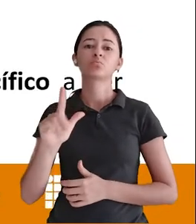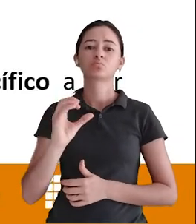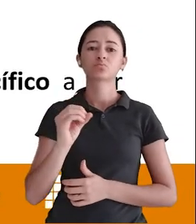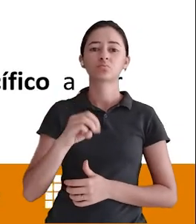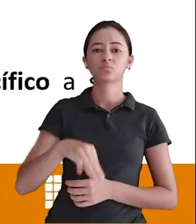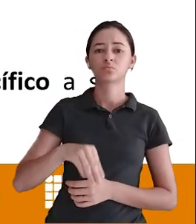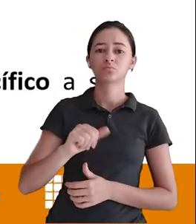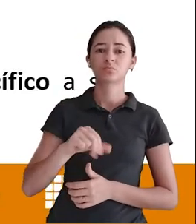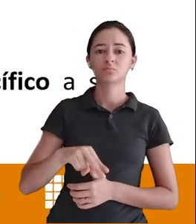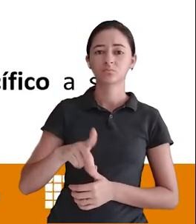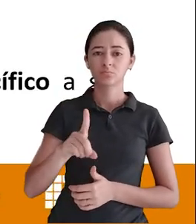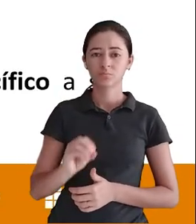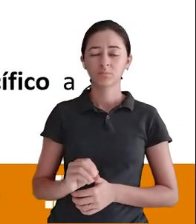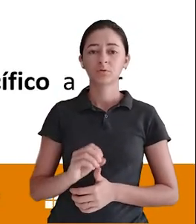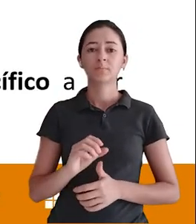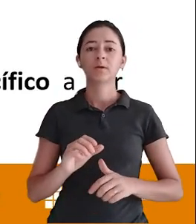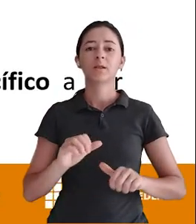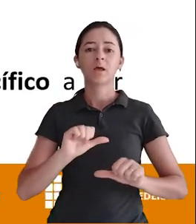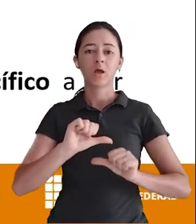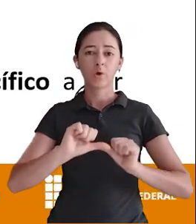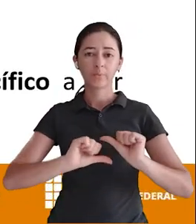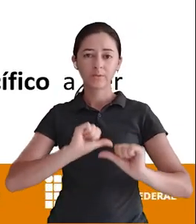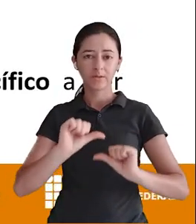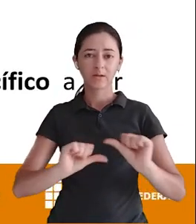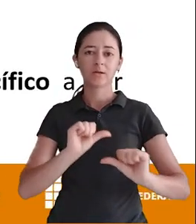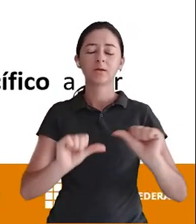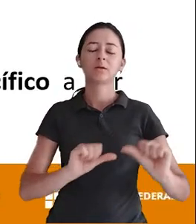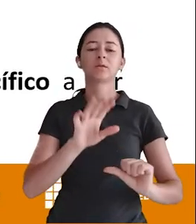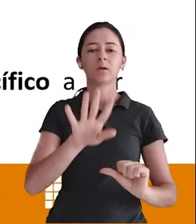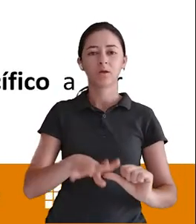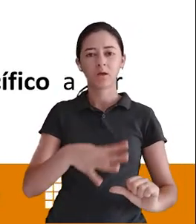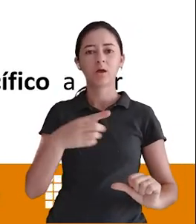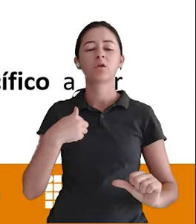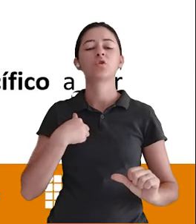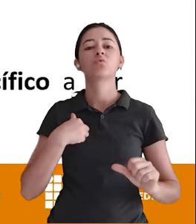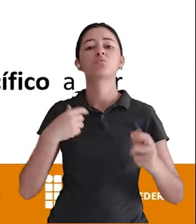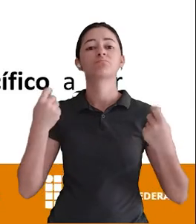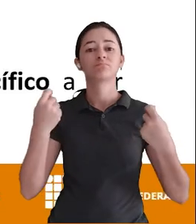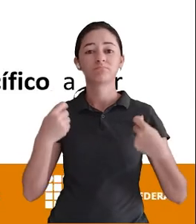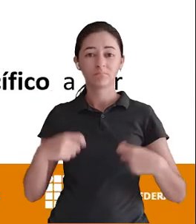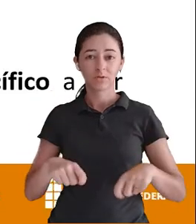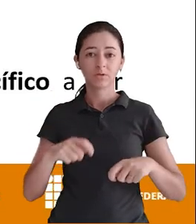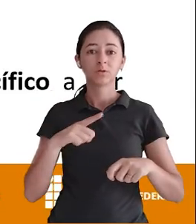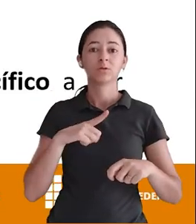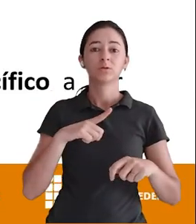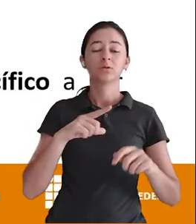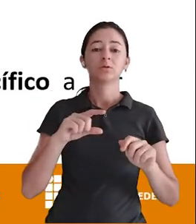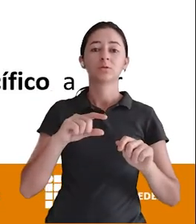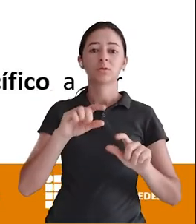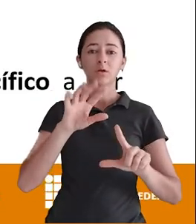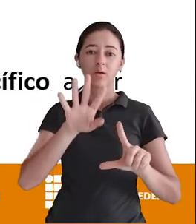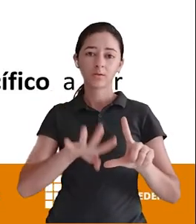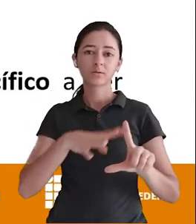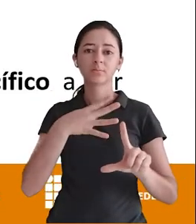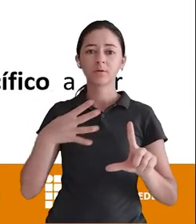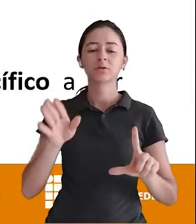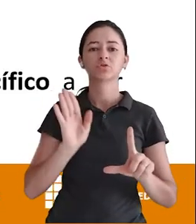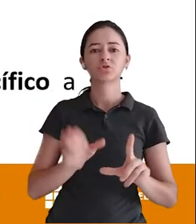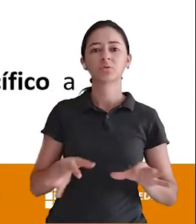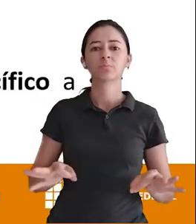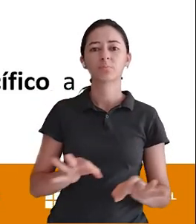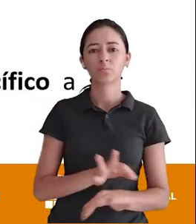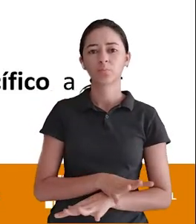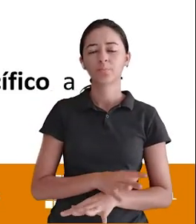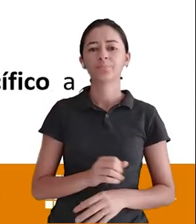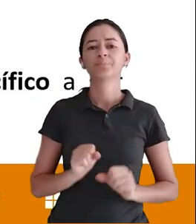alterar Eu vou manipular aquela tabela Aí sim eu posso fazer um ALTER TABLE Naquela tabela Aquela tabela que já existe